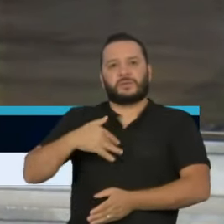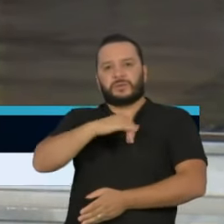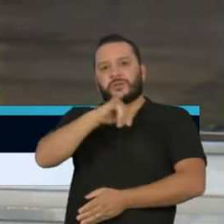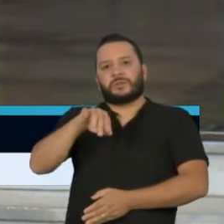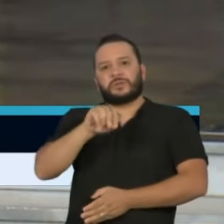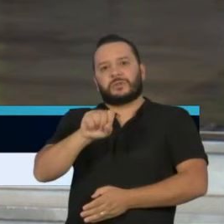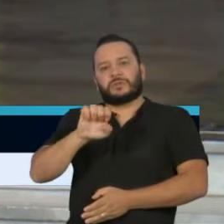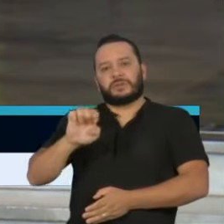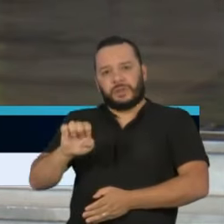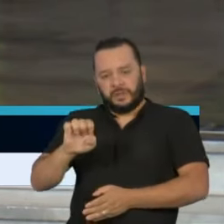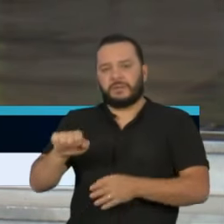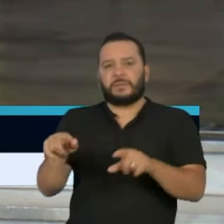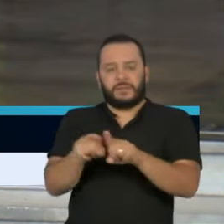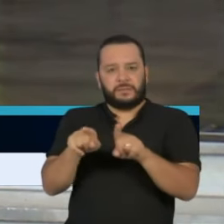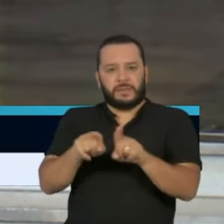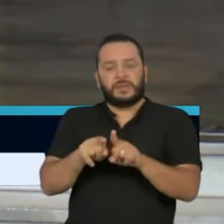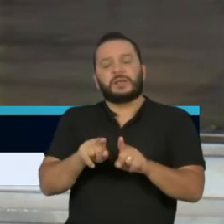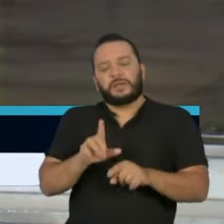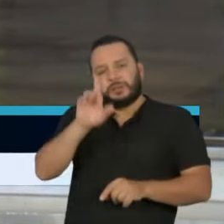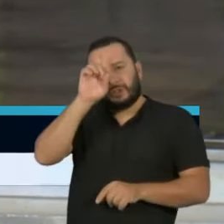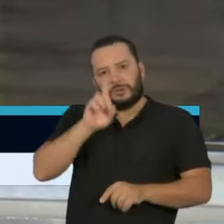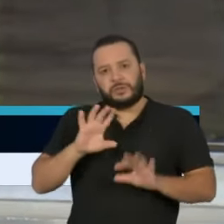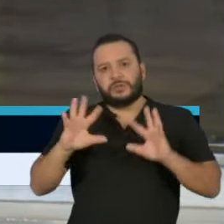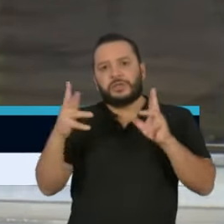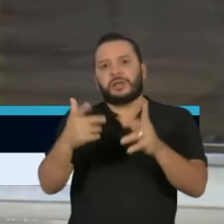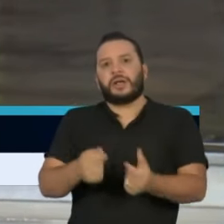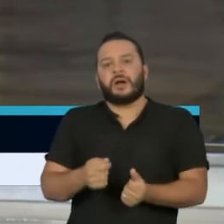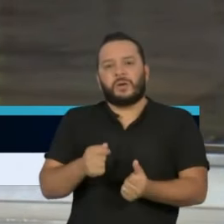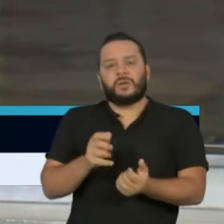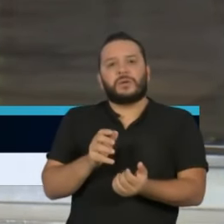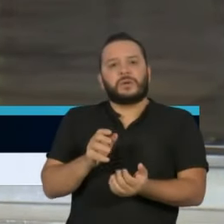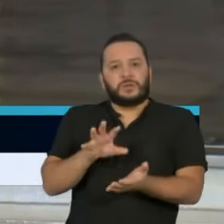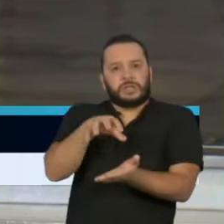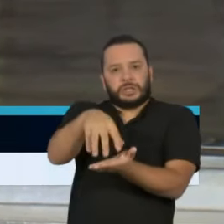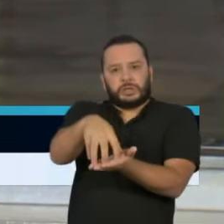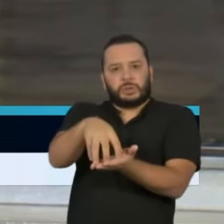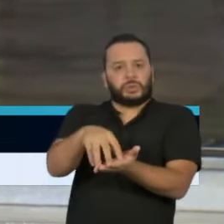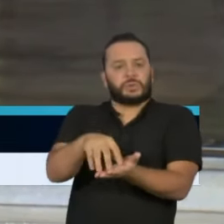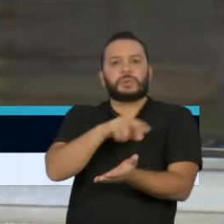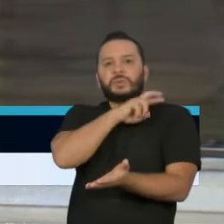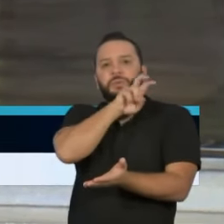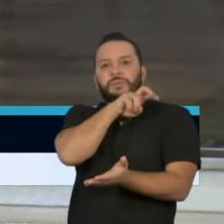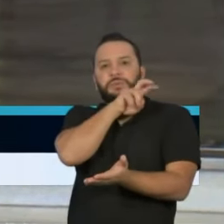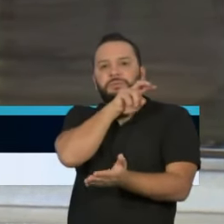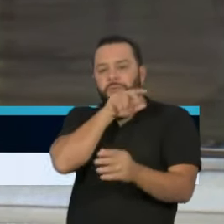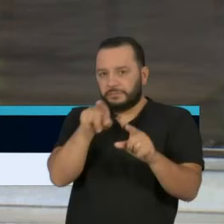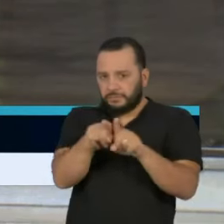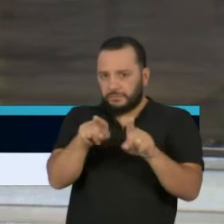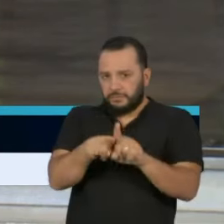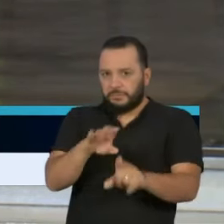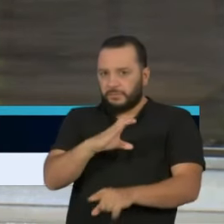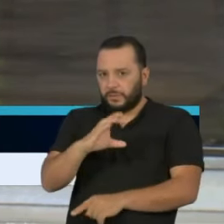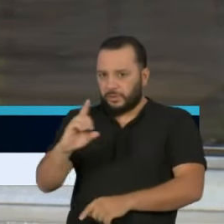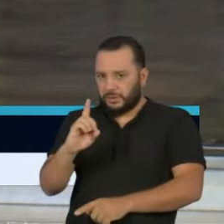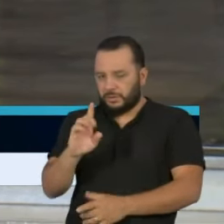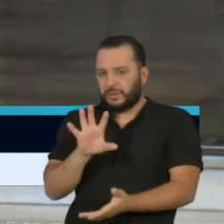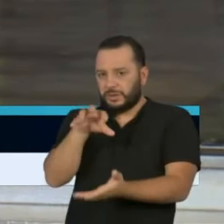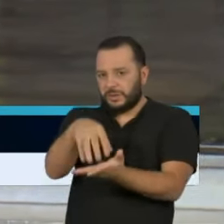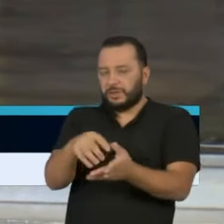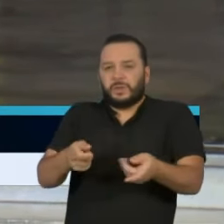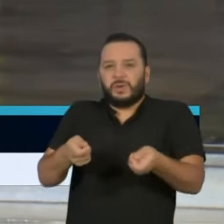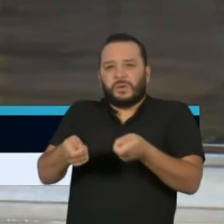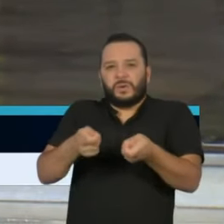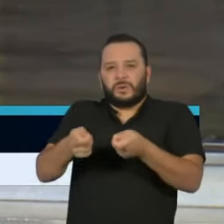o diretor-geral do Instituto Butantan. E, obviamente, o nosso coordenador do Centro de